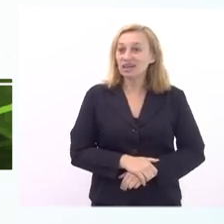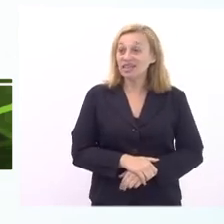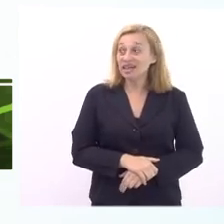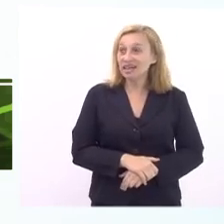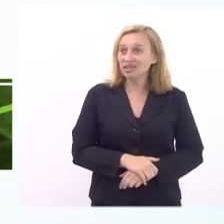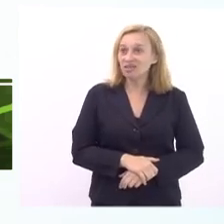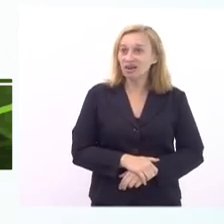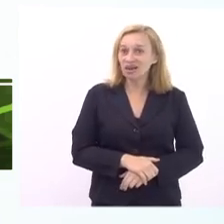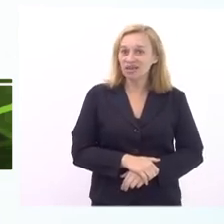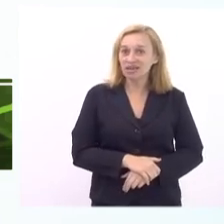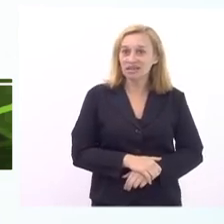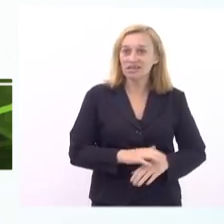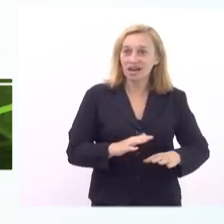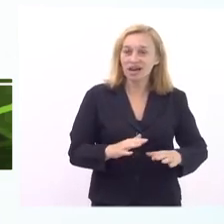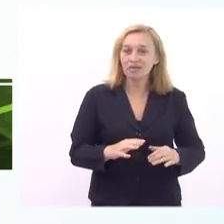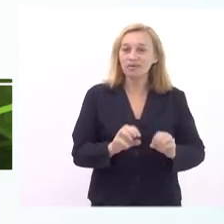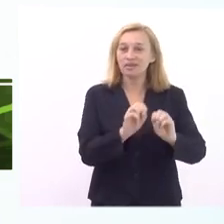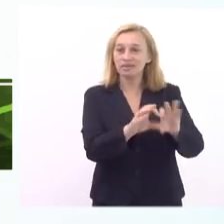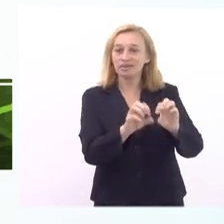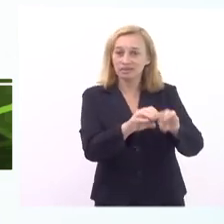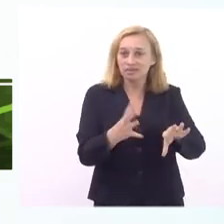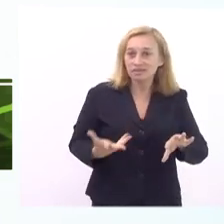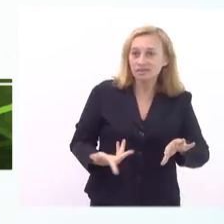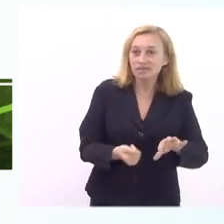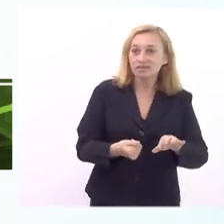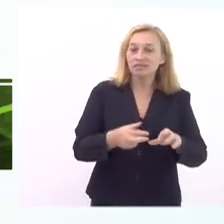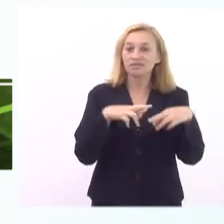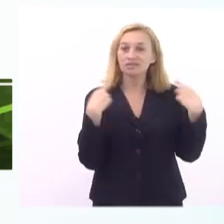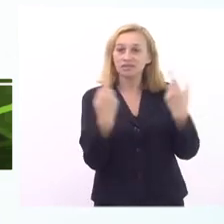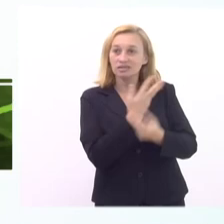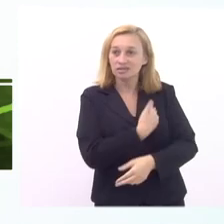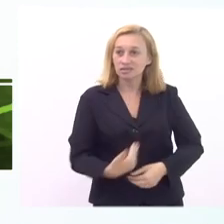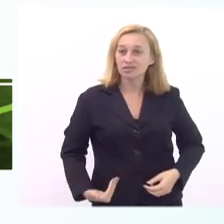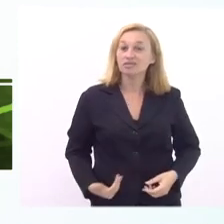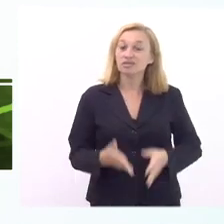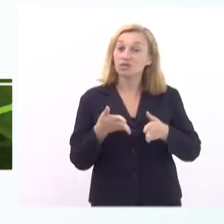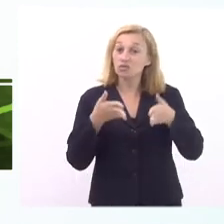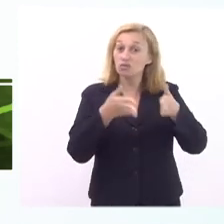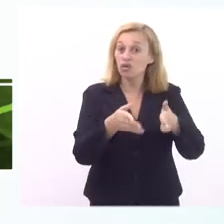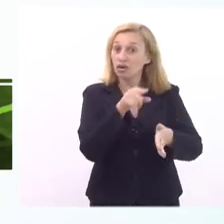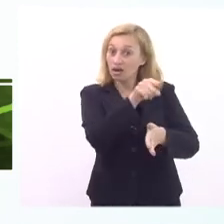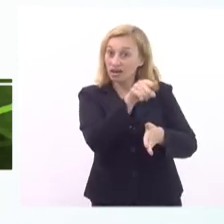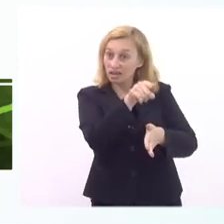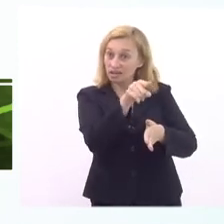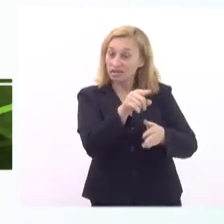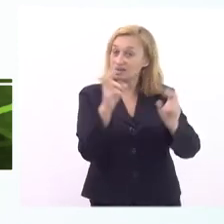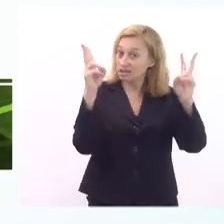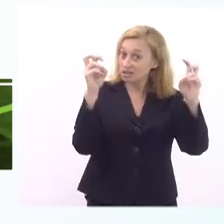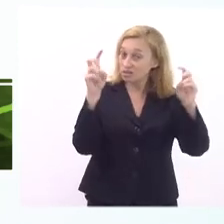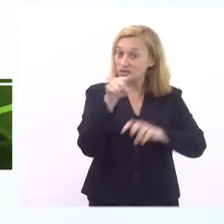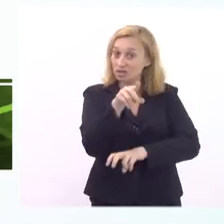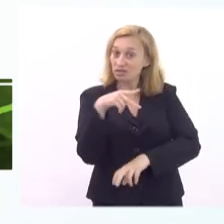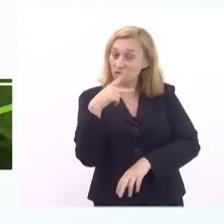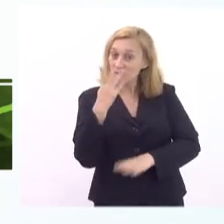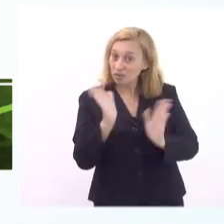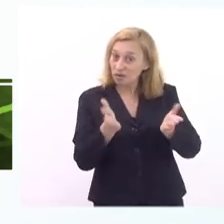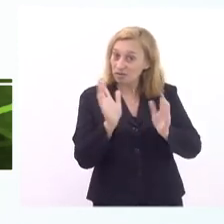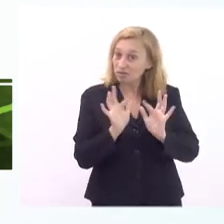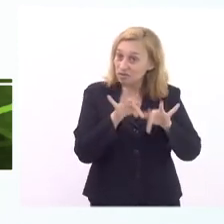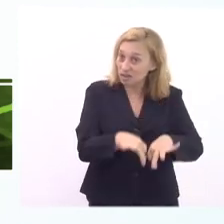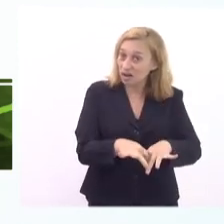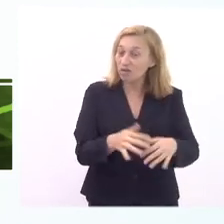que a escola cumpre em garantir essa educação integral mas vamos fazer uma audiência pública que vai ter esse foco nessas questões que você trouxe agora no final